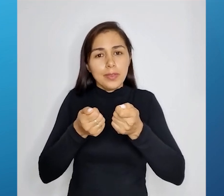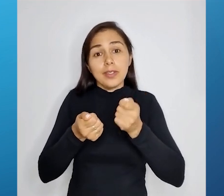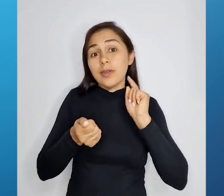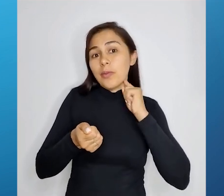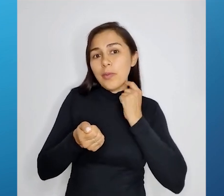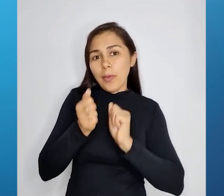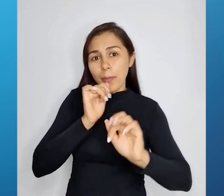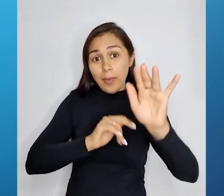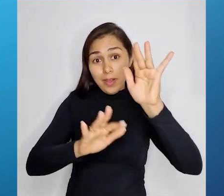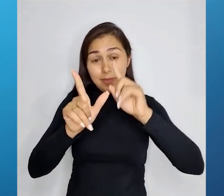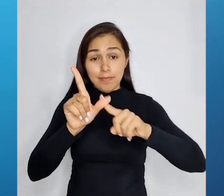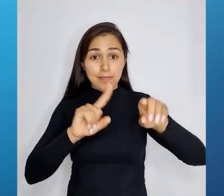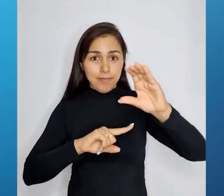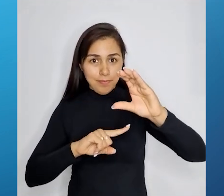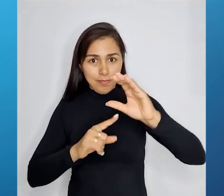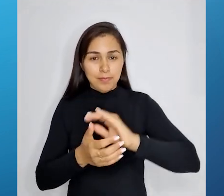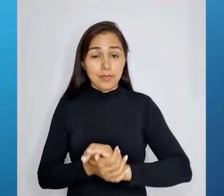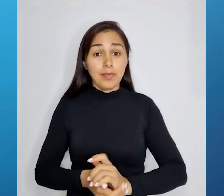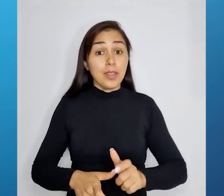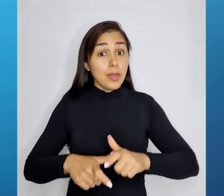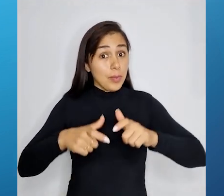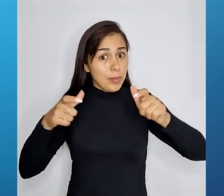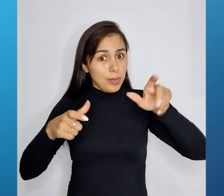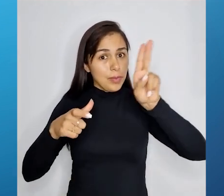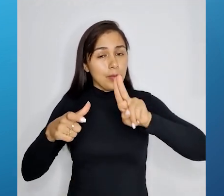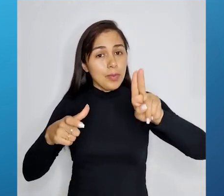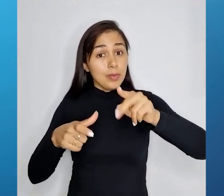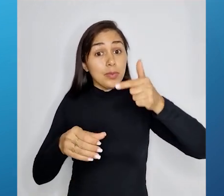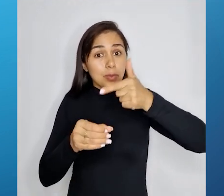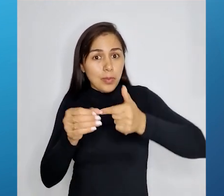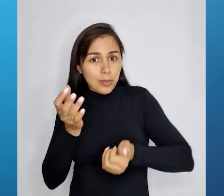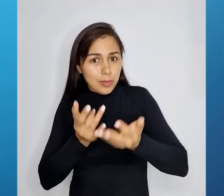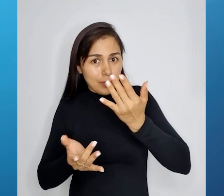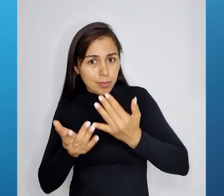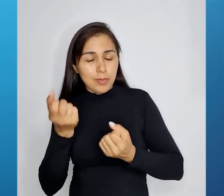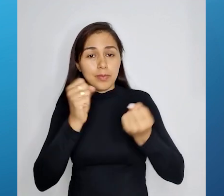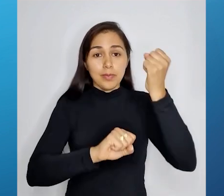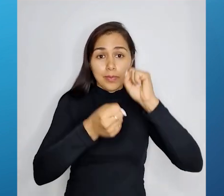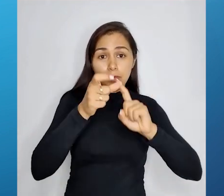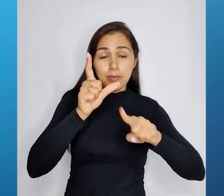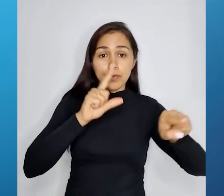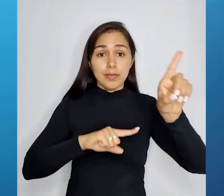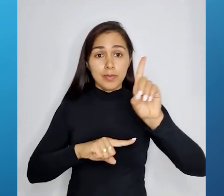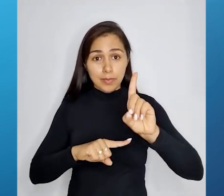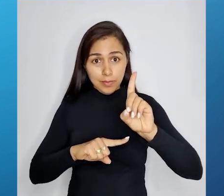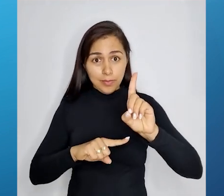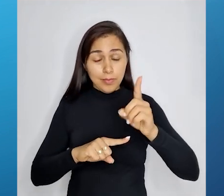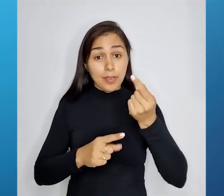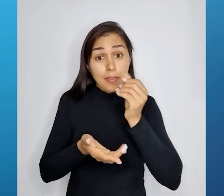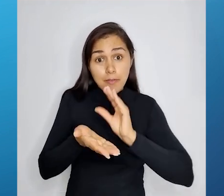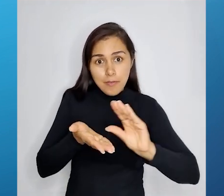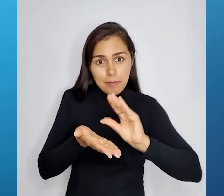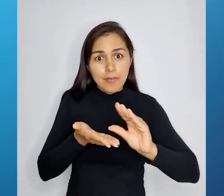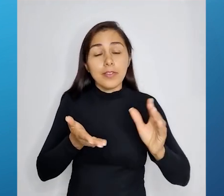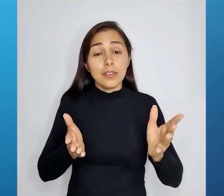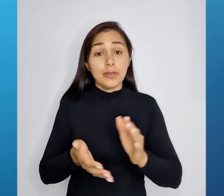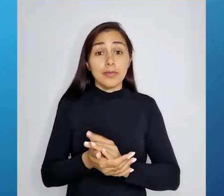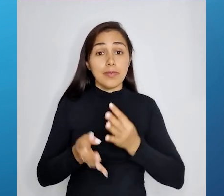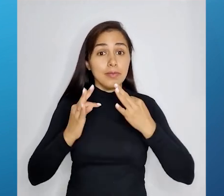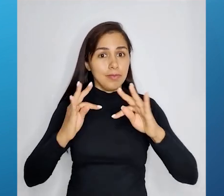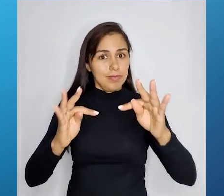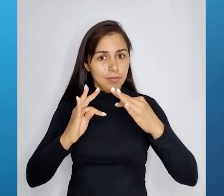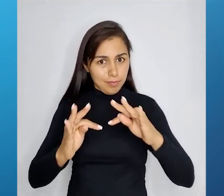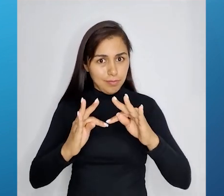Letra C. Expandindo o uso de combustíveis fósseis na indústria? Letra D. Investindo em tecnologias de